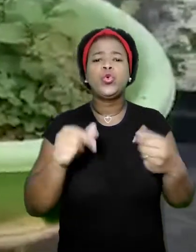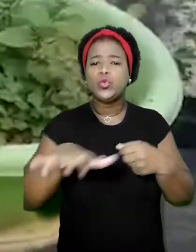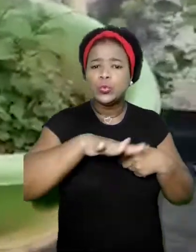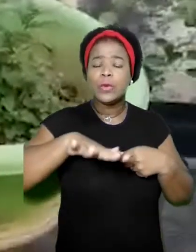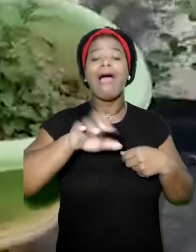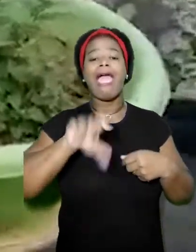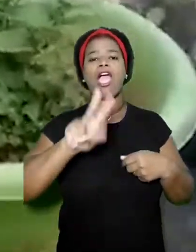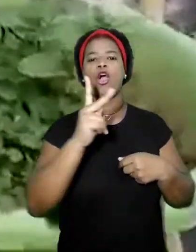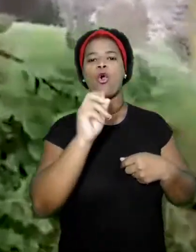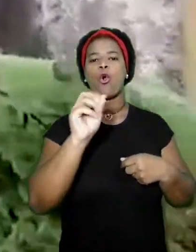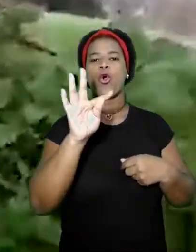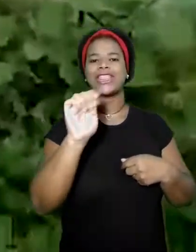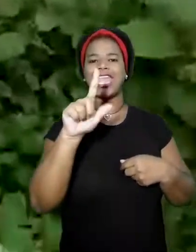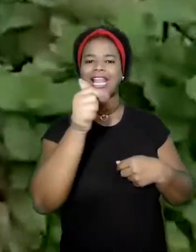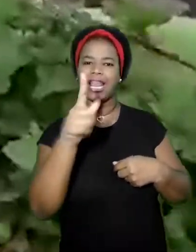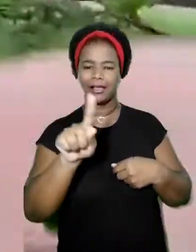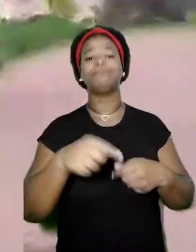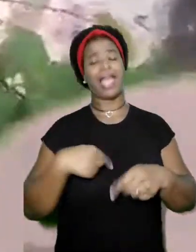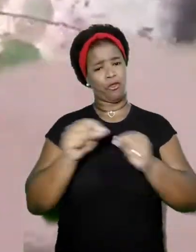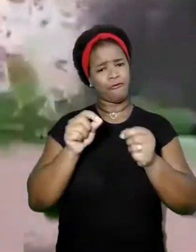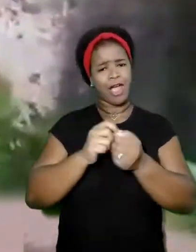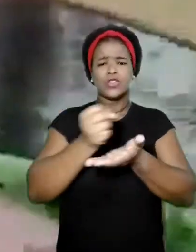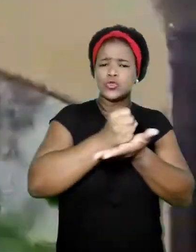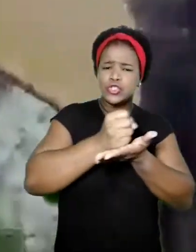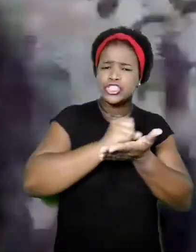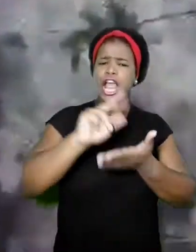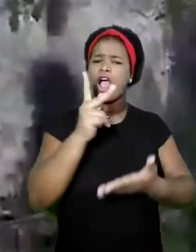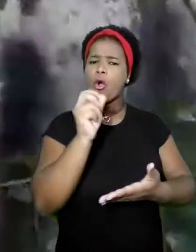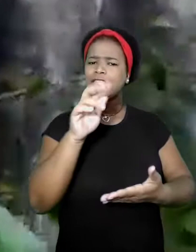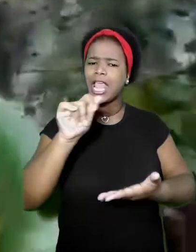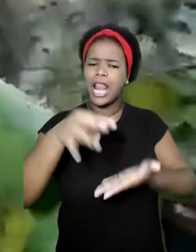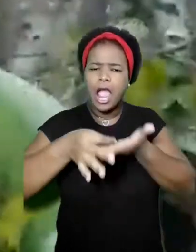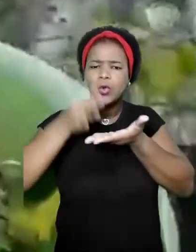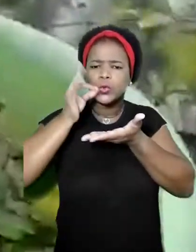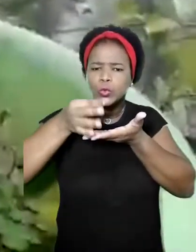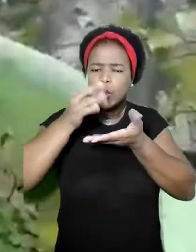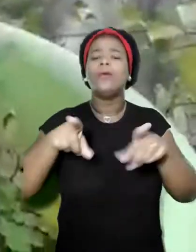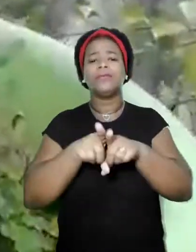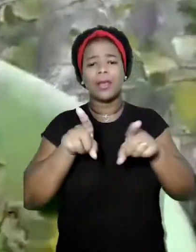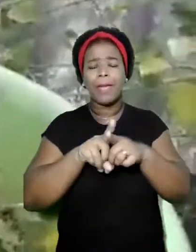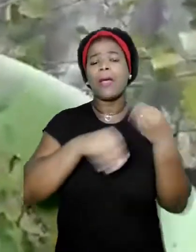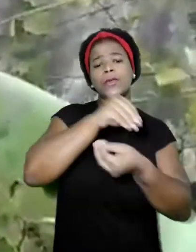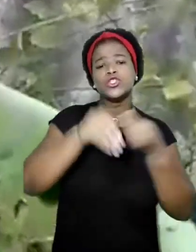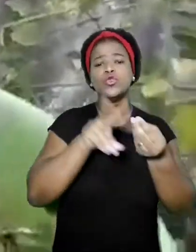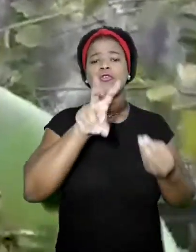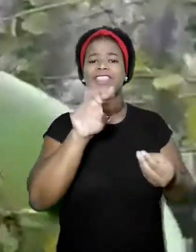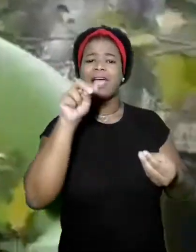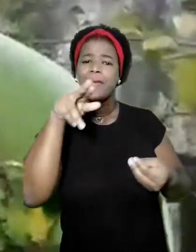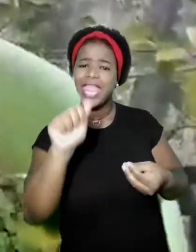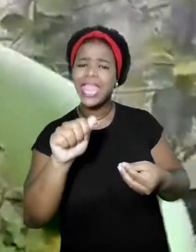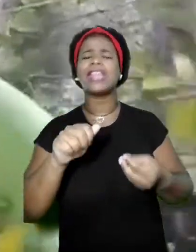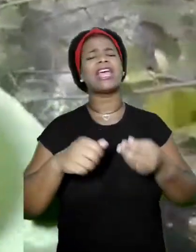tudo é hortelã Eu uso esse hortelã Eu faço chá de hortelã Coloco hortelã em